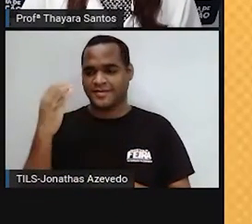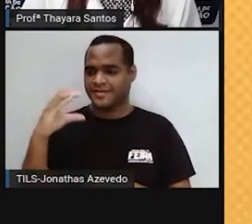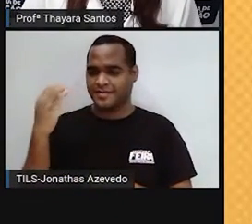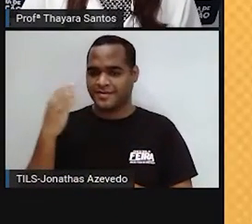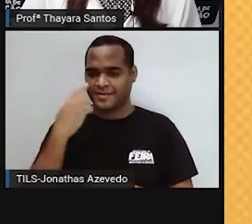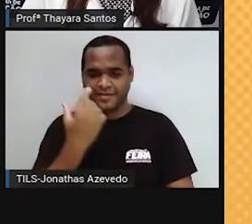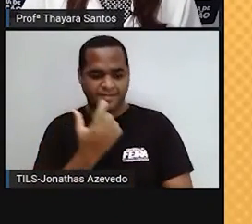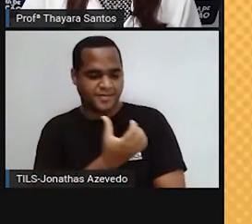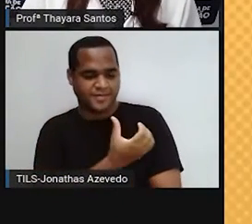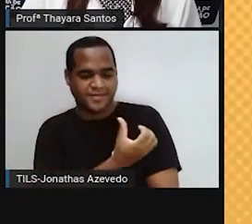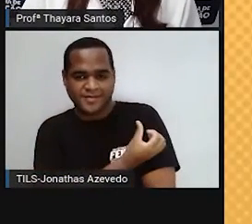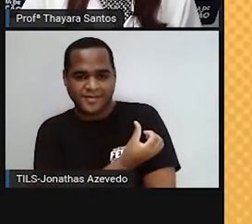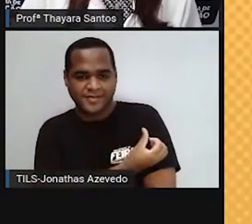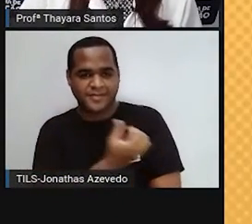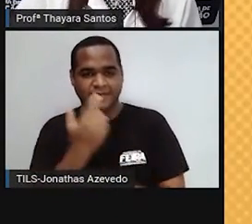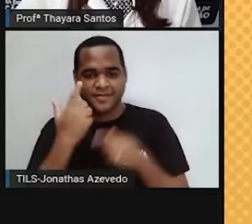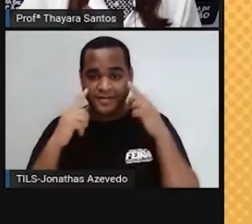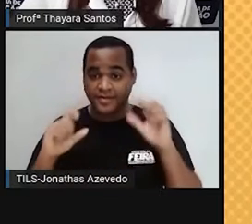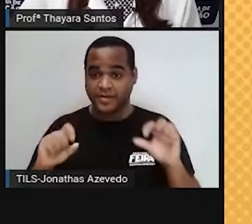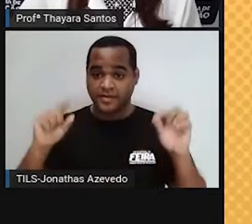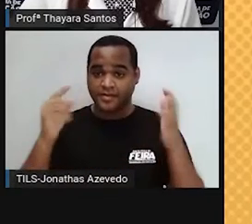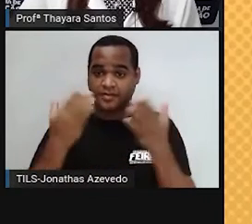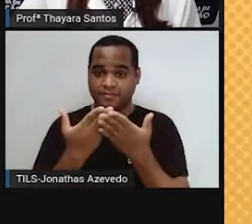colocar minha apresentação aqui para vocês.